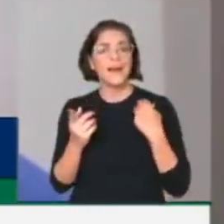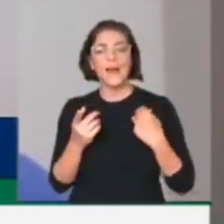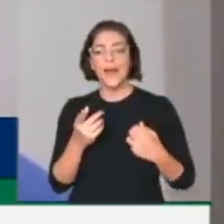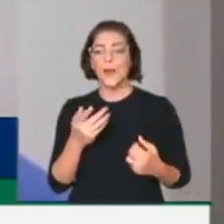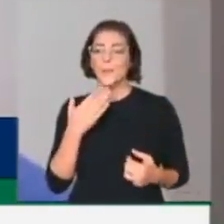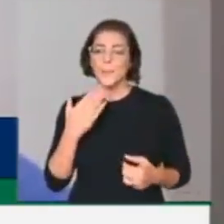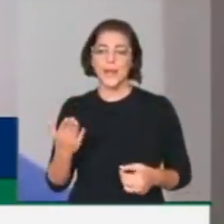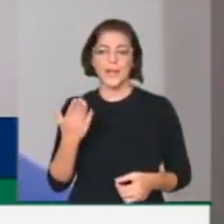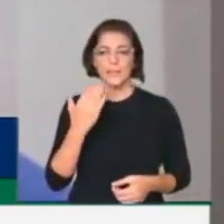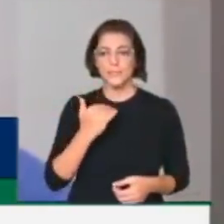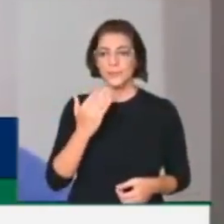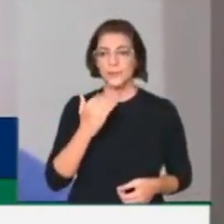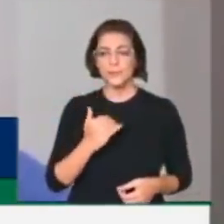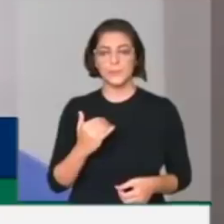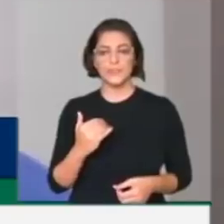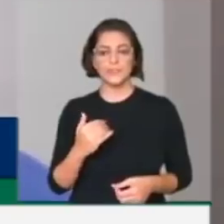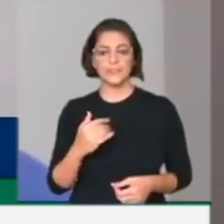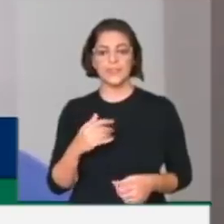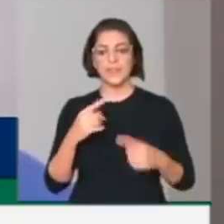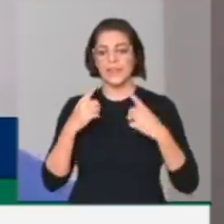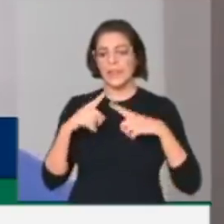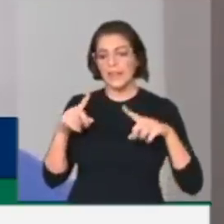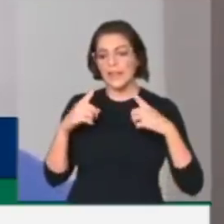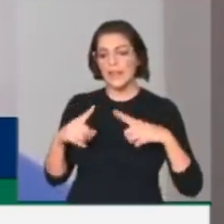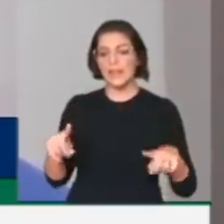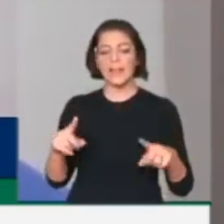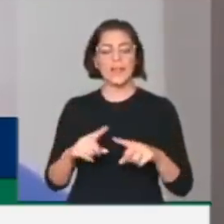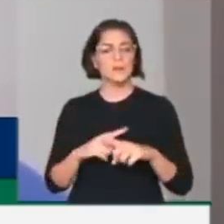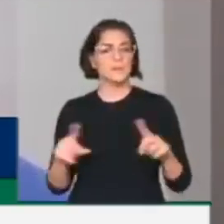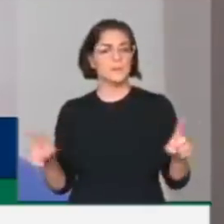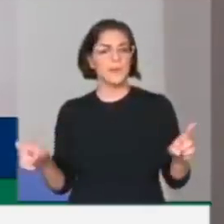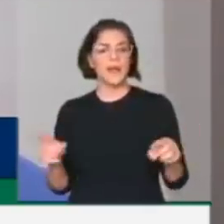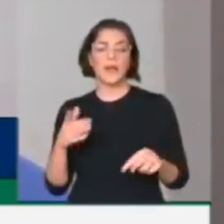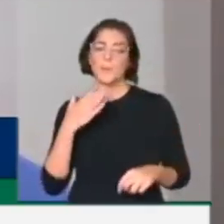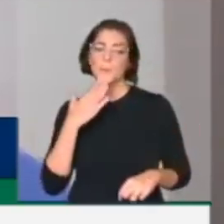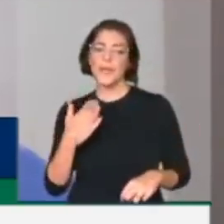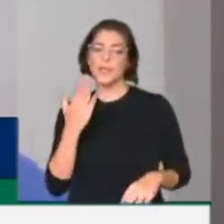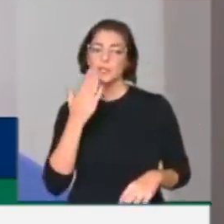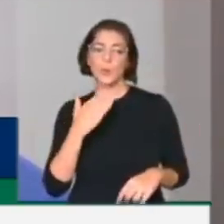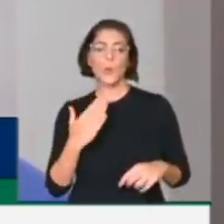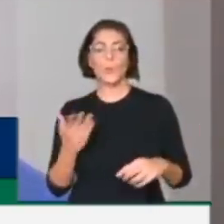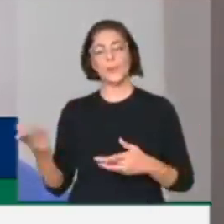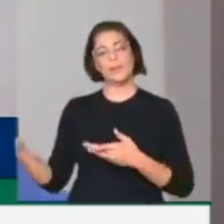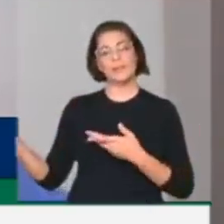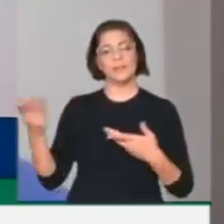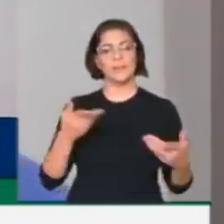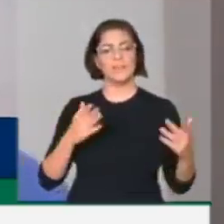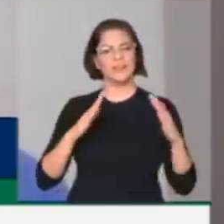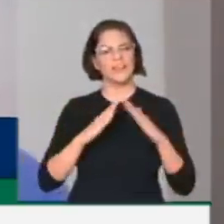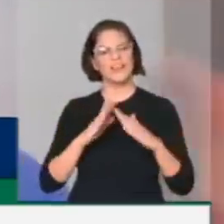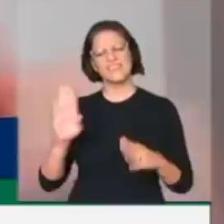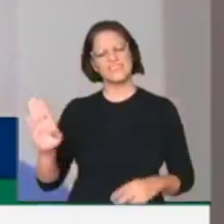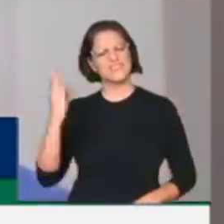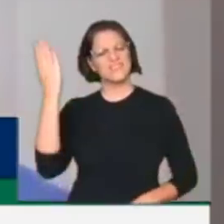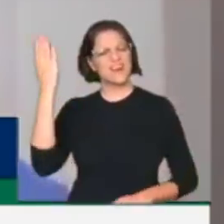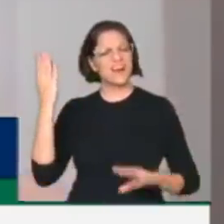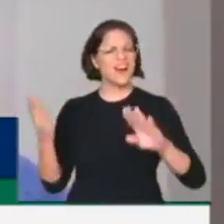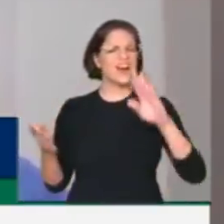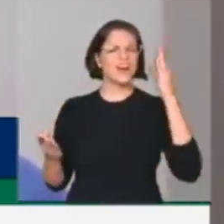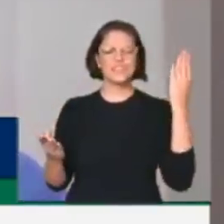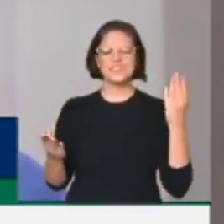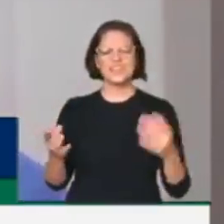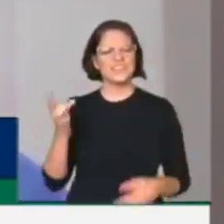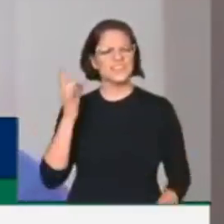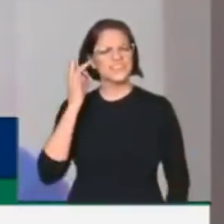falando que é precarização das relações de trabalho, mas adoram usar esse aplicativo na quarentena para pedir comida em casa. Então, uma hipocrisia gigantesca é fácil